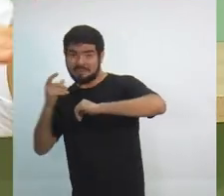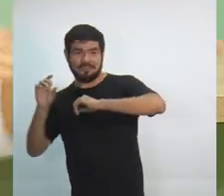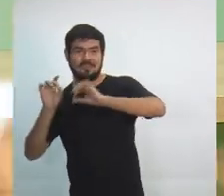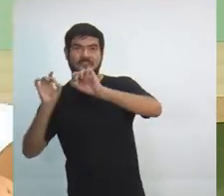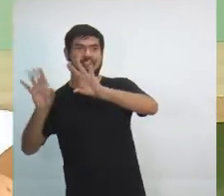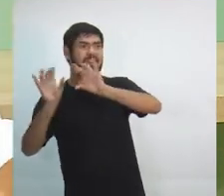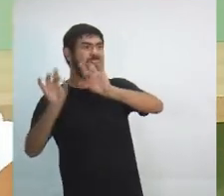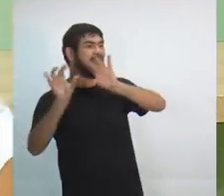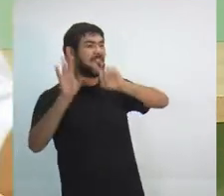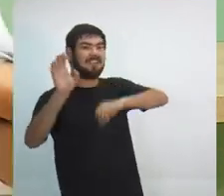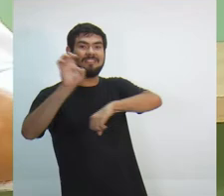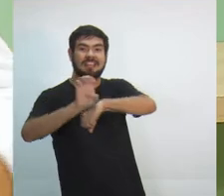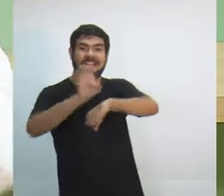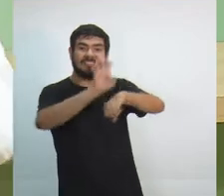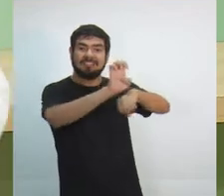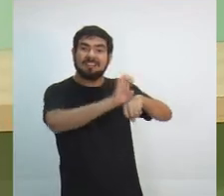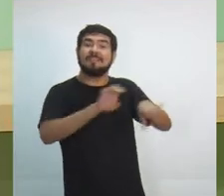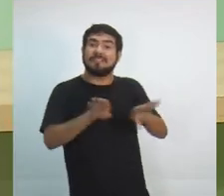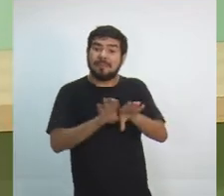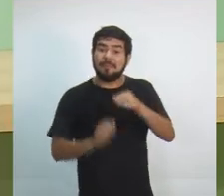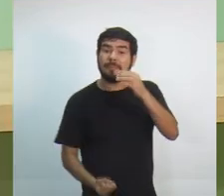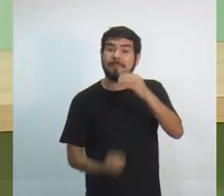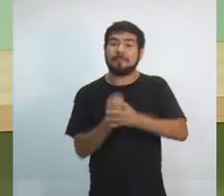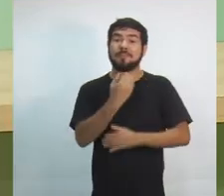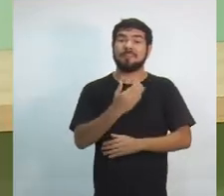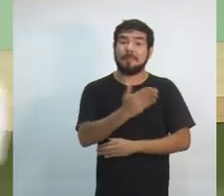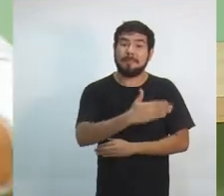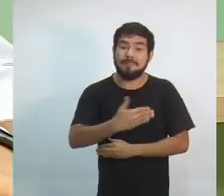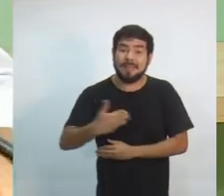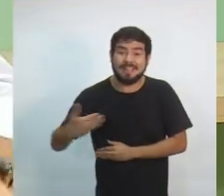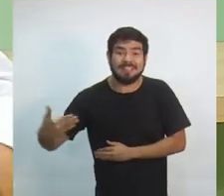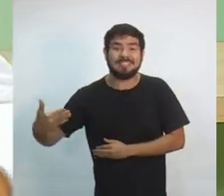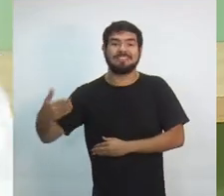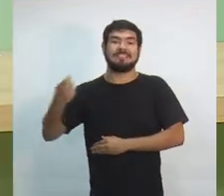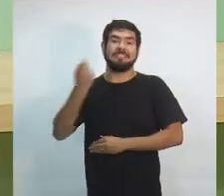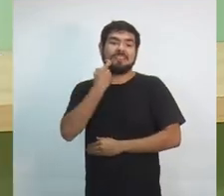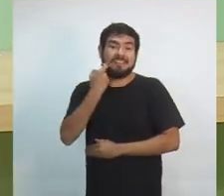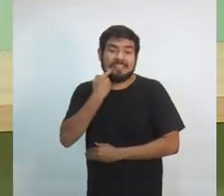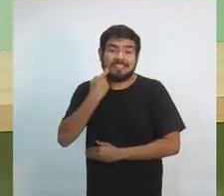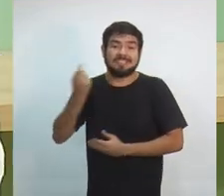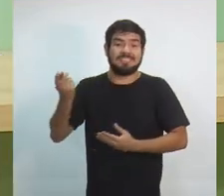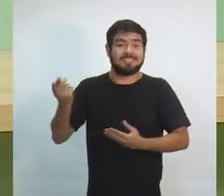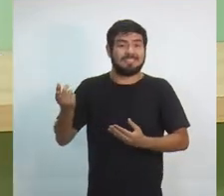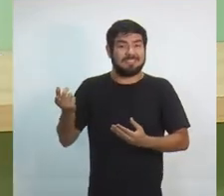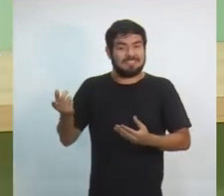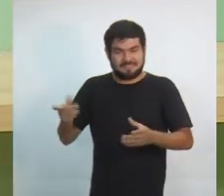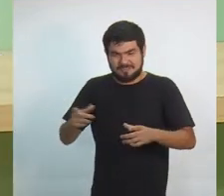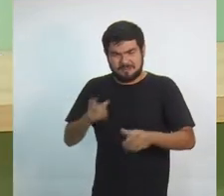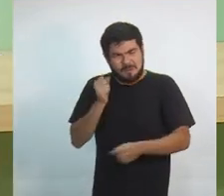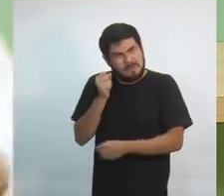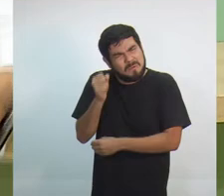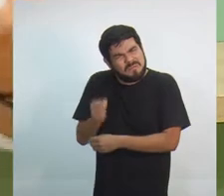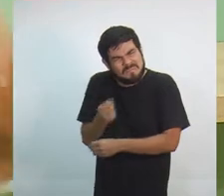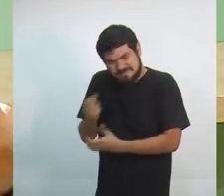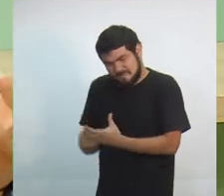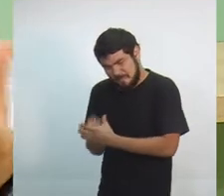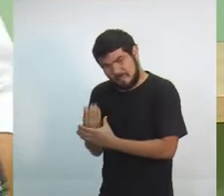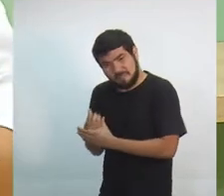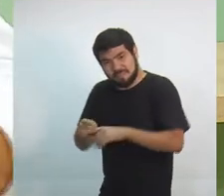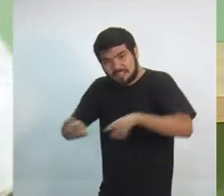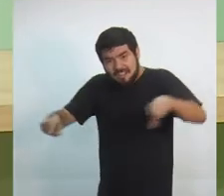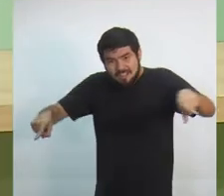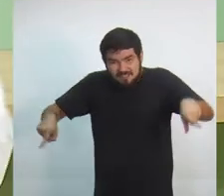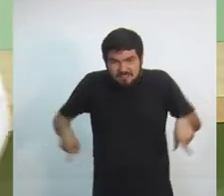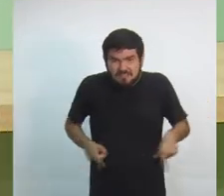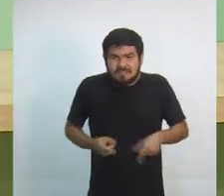possamos produzir peixe em cativeiro, produzir peixe nos grandes tanques para que possamos aproveitar as nossas